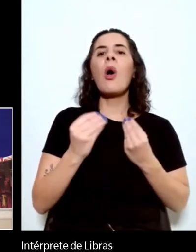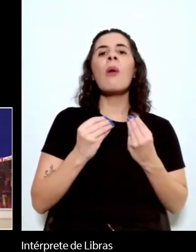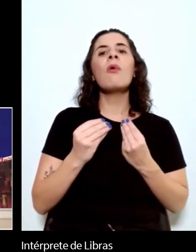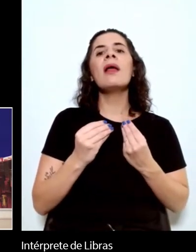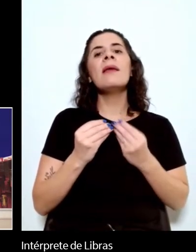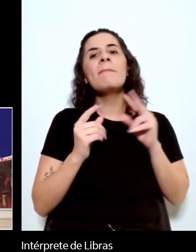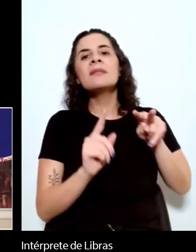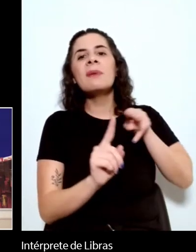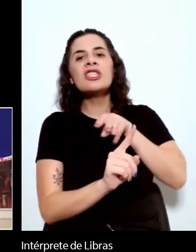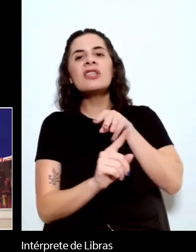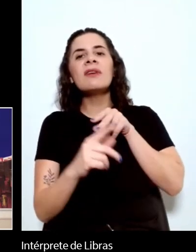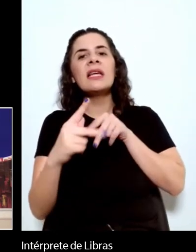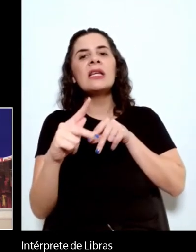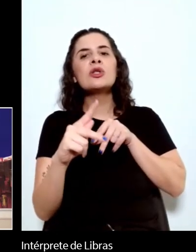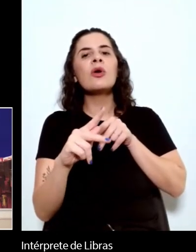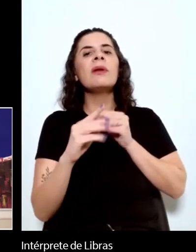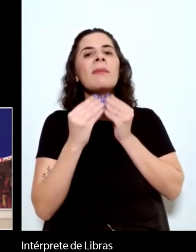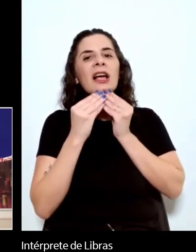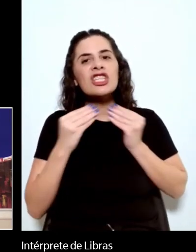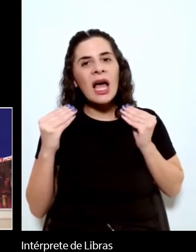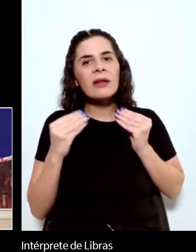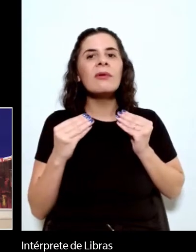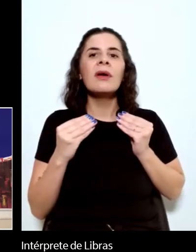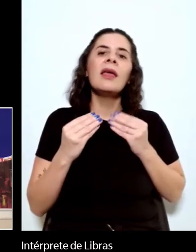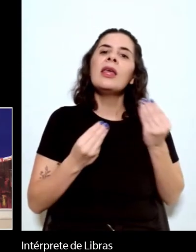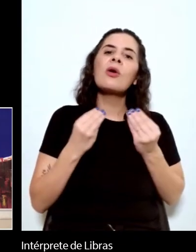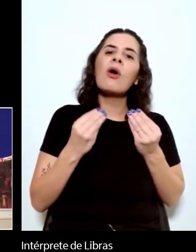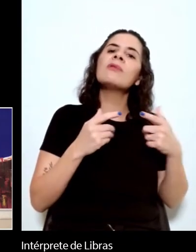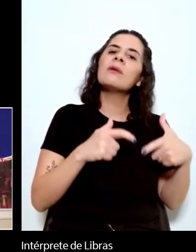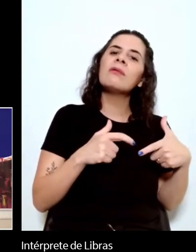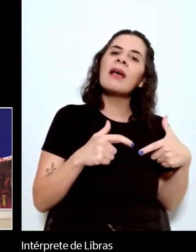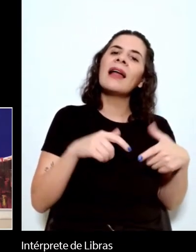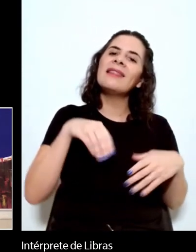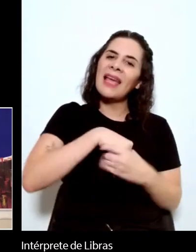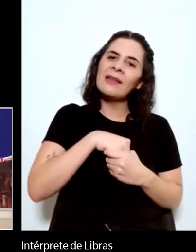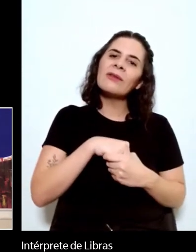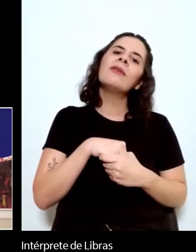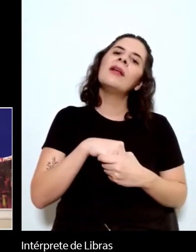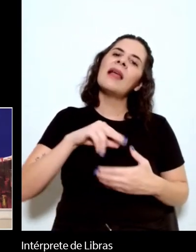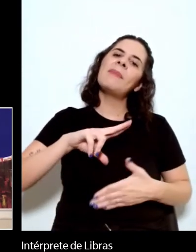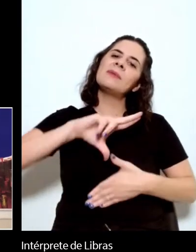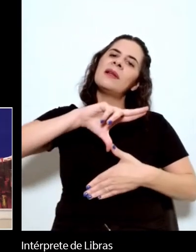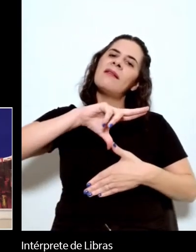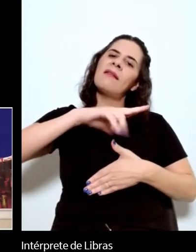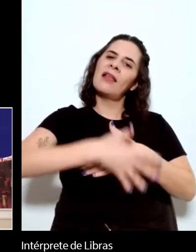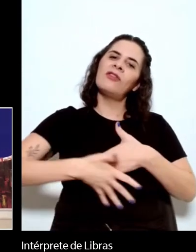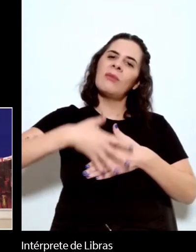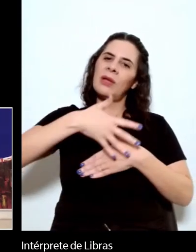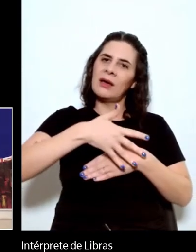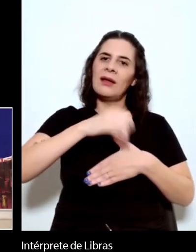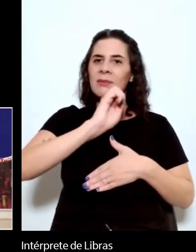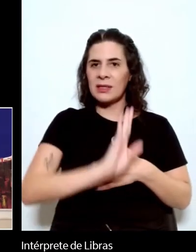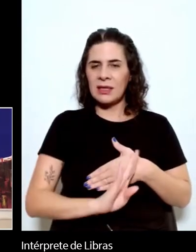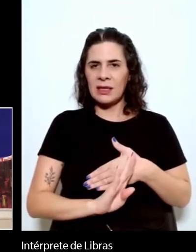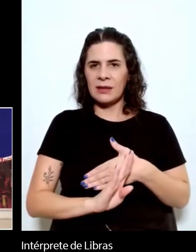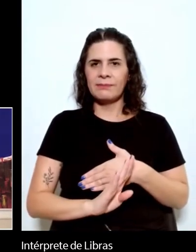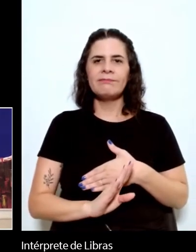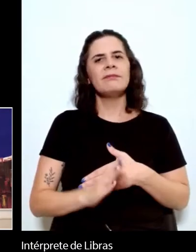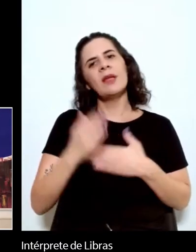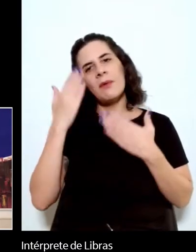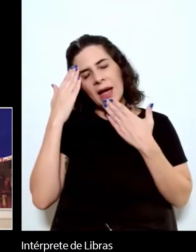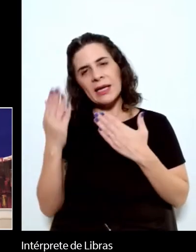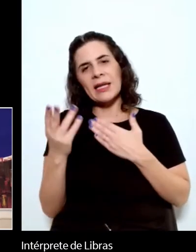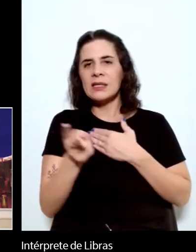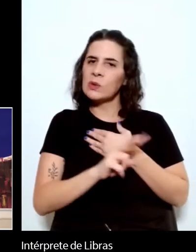na cultura brasileira e talvez que fosse possível sem pensar latino-americana. Ele agradece muito tanto a Ana Cláudia quanto a David